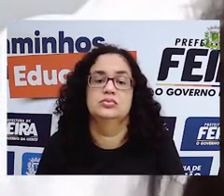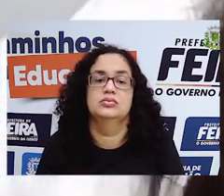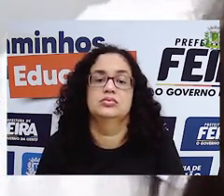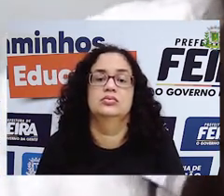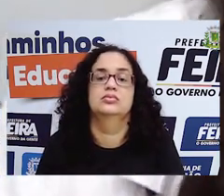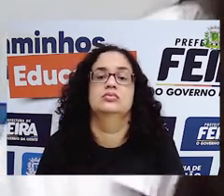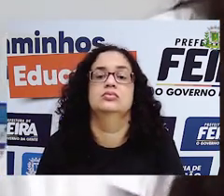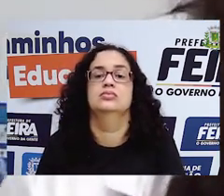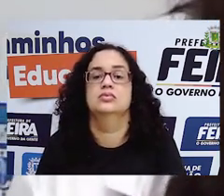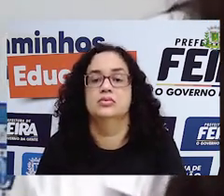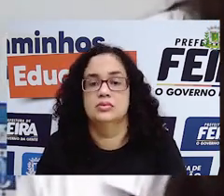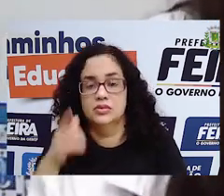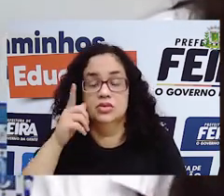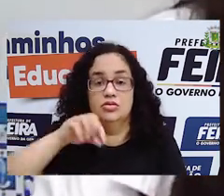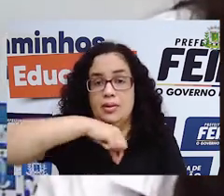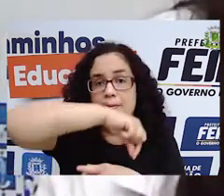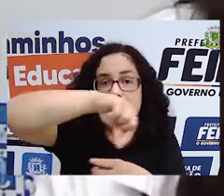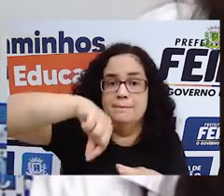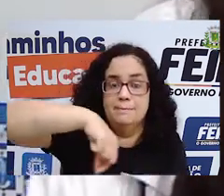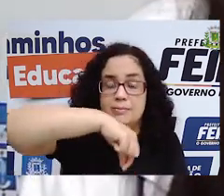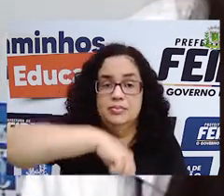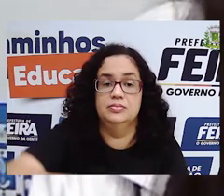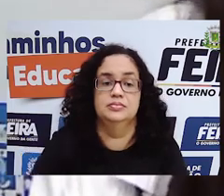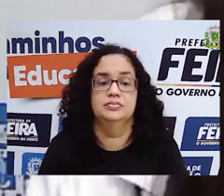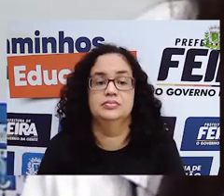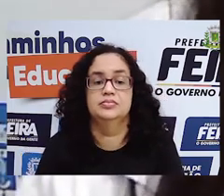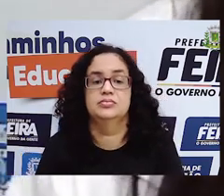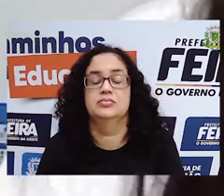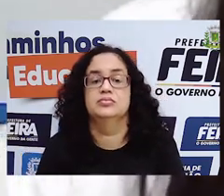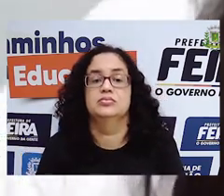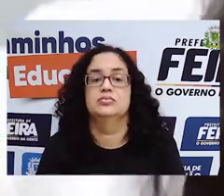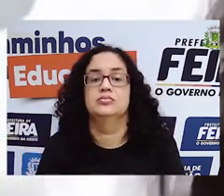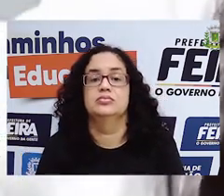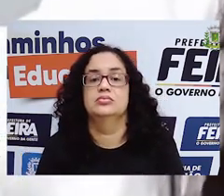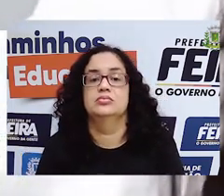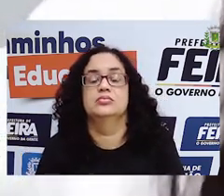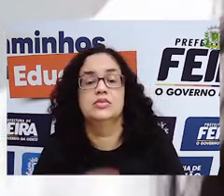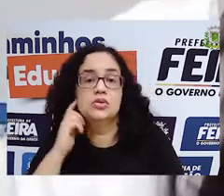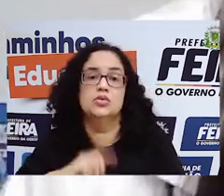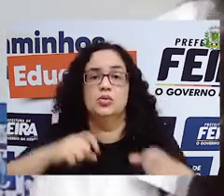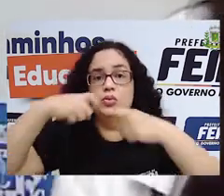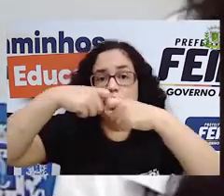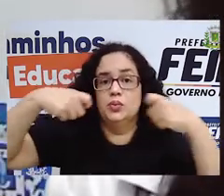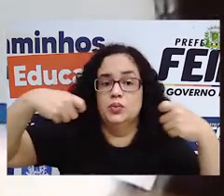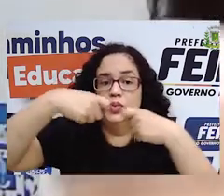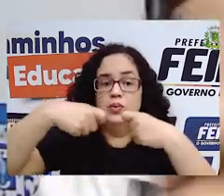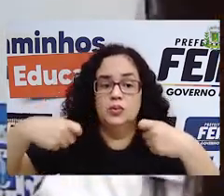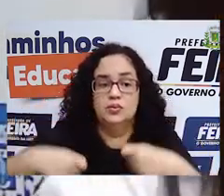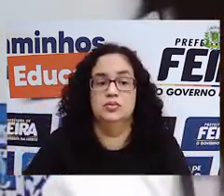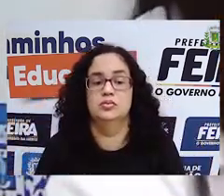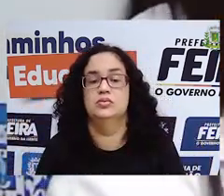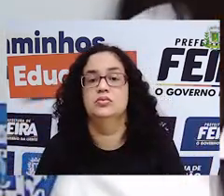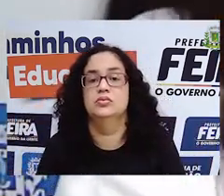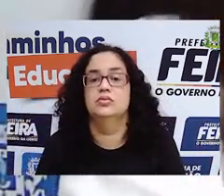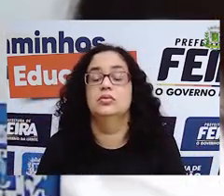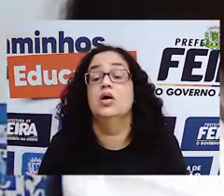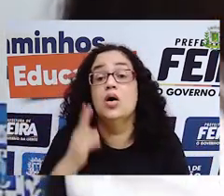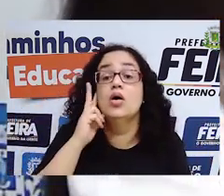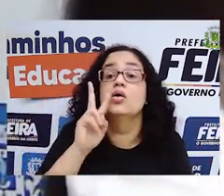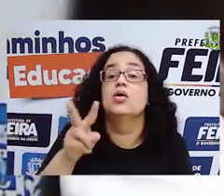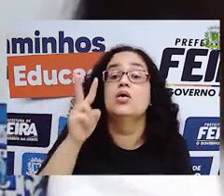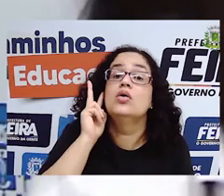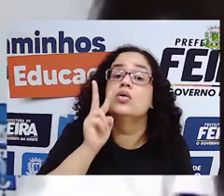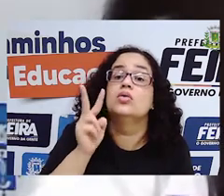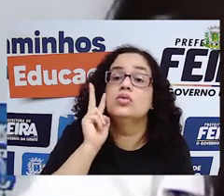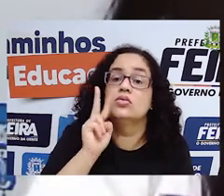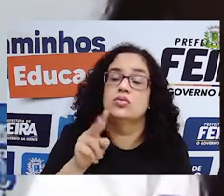E vai prender, não é? Com o elástico. Olha só aqui,